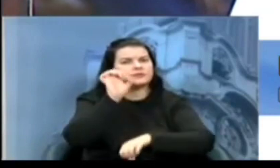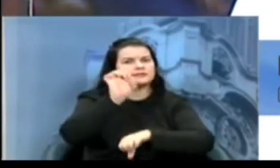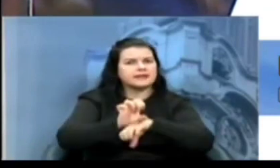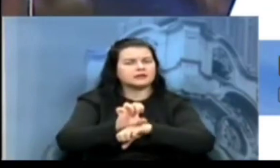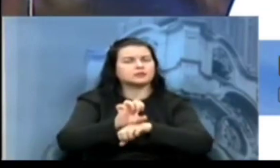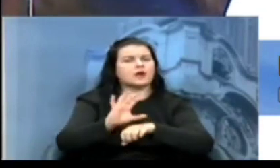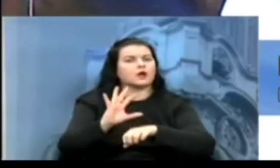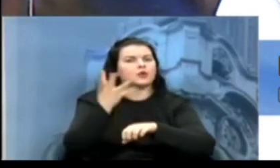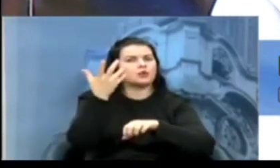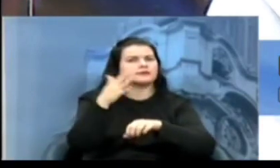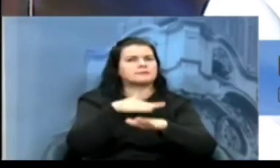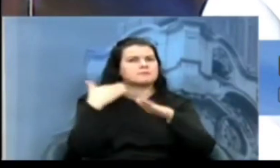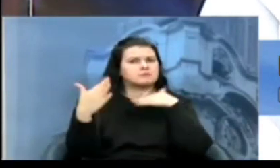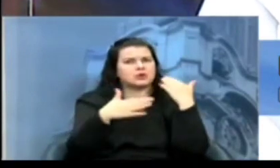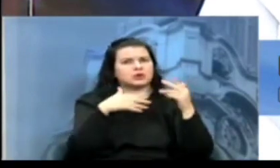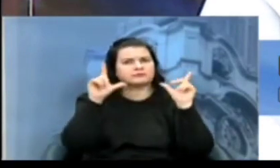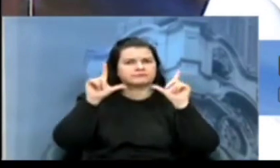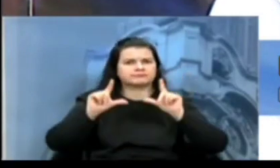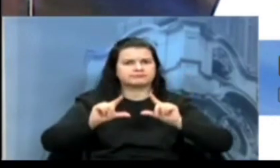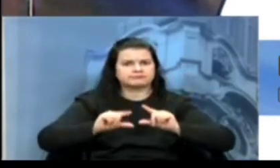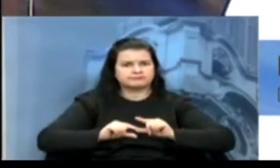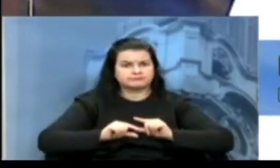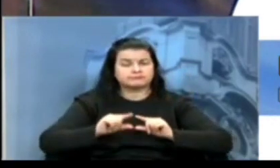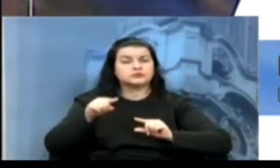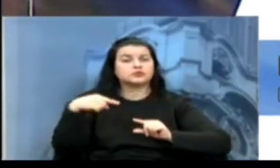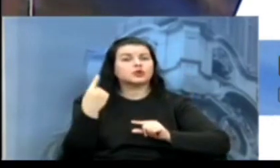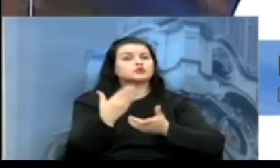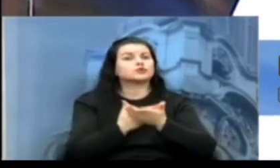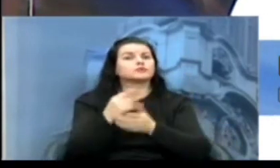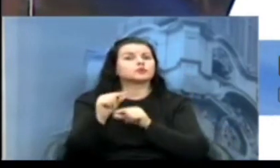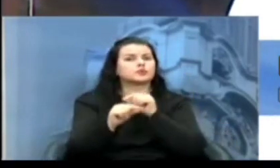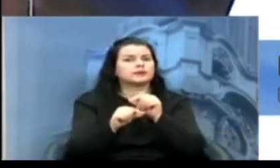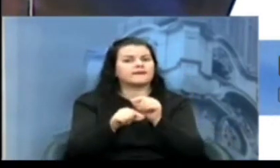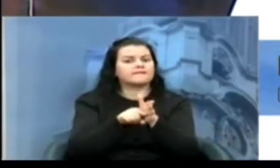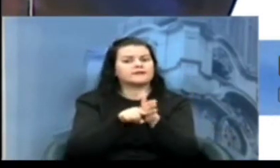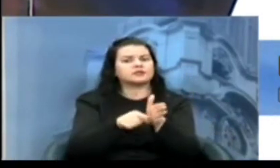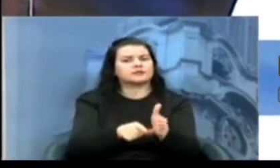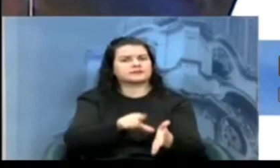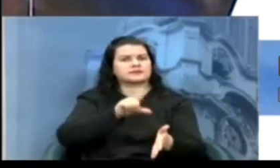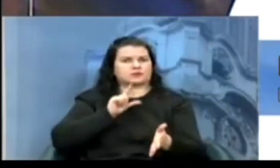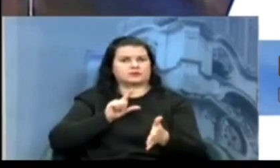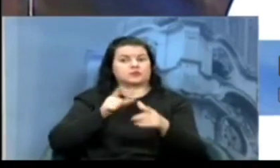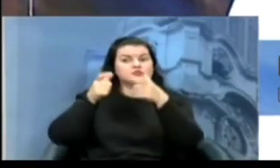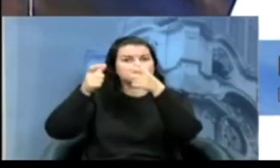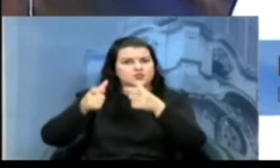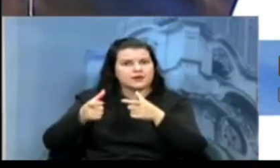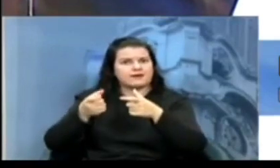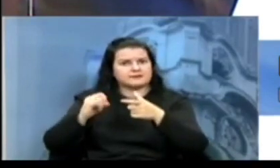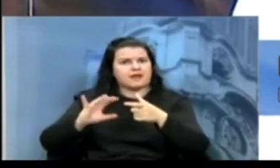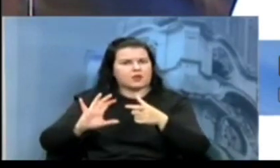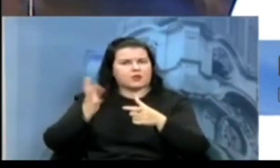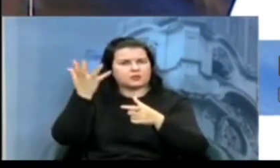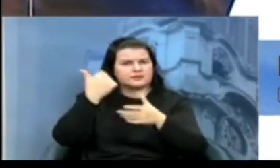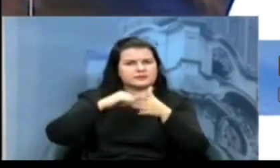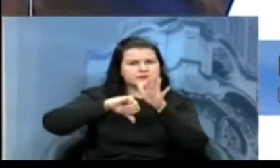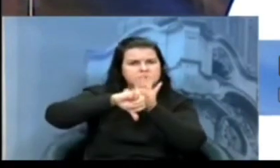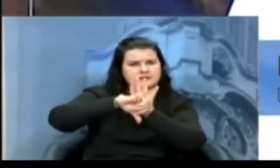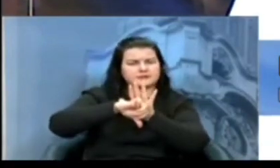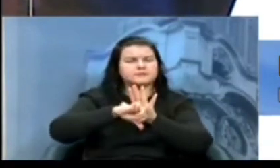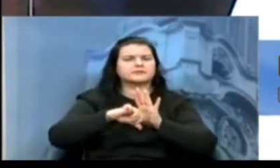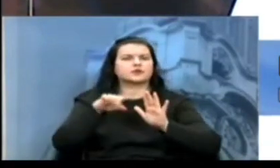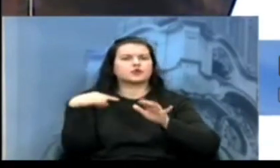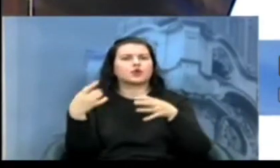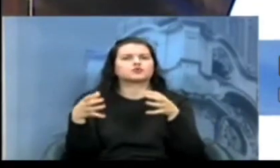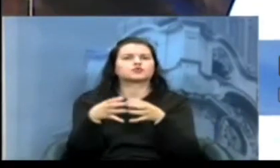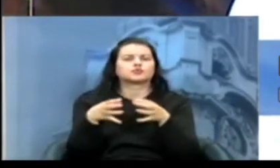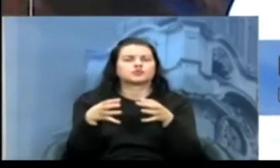tanto, incrementamos a atividade de investigação preliminar já no local do crime, através de equipes volantes da nossa